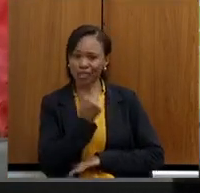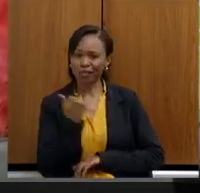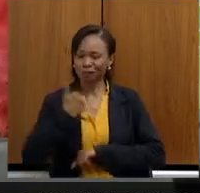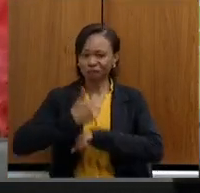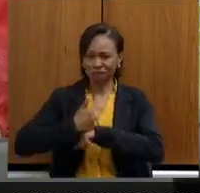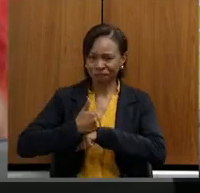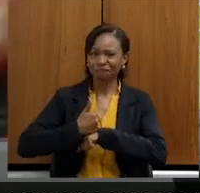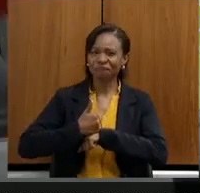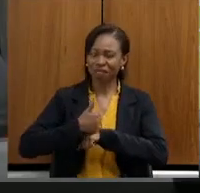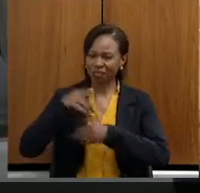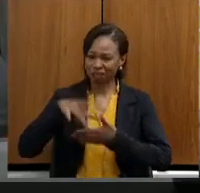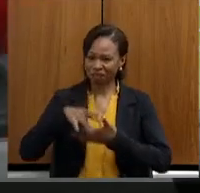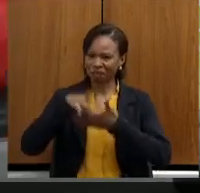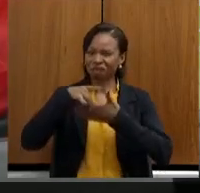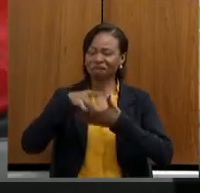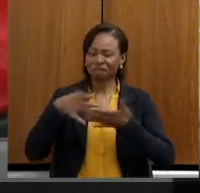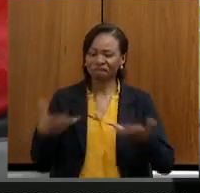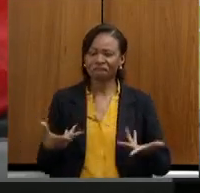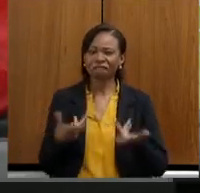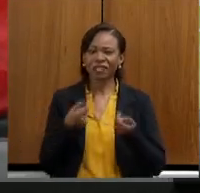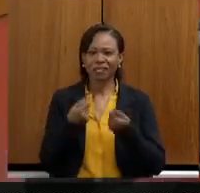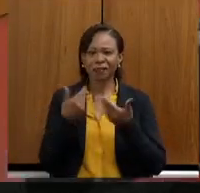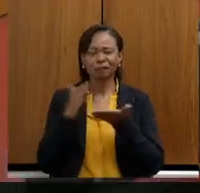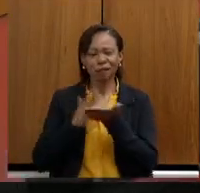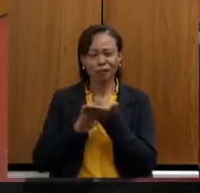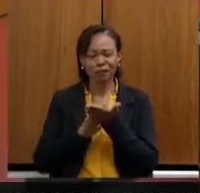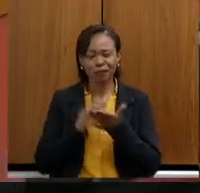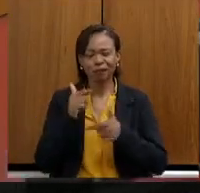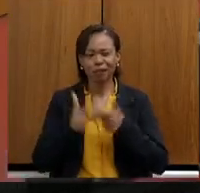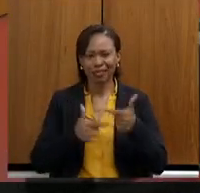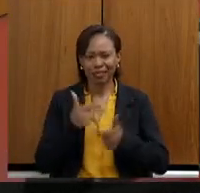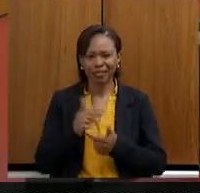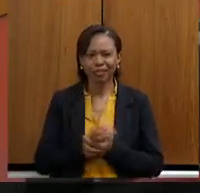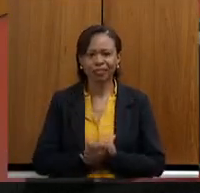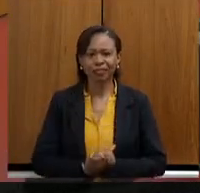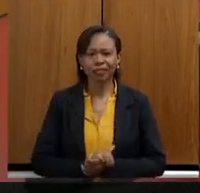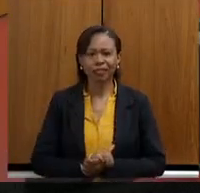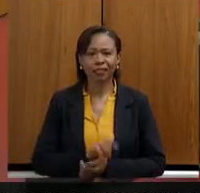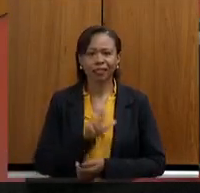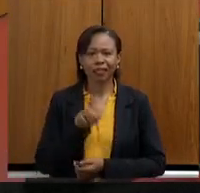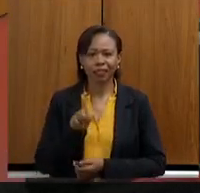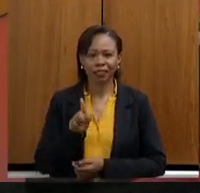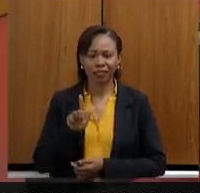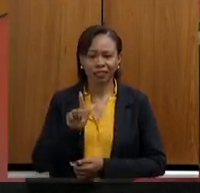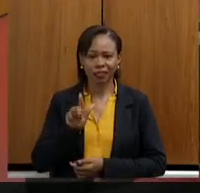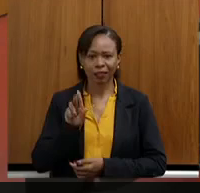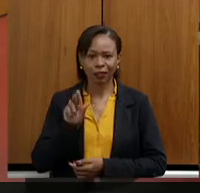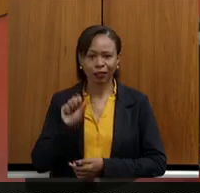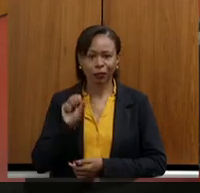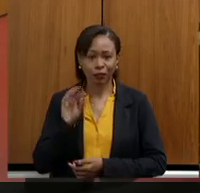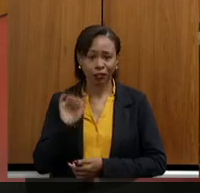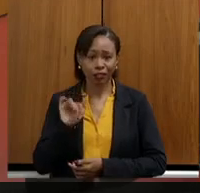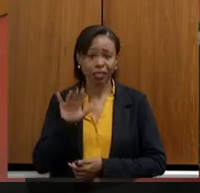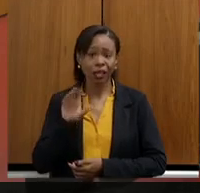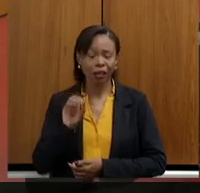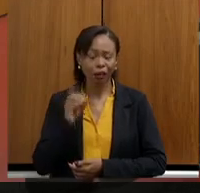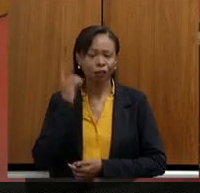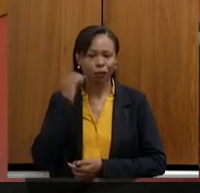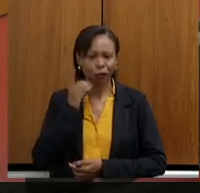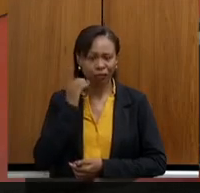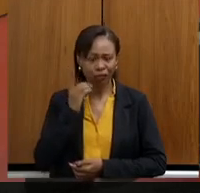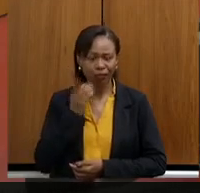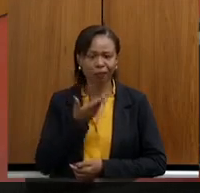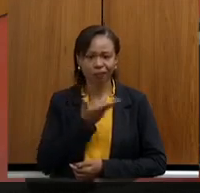efetiva. Parabéns aí pelo trabalho. Com a palavra, deputado Gustavo Valadares, registrando a presença aqui do nosso ilustre